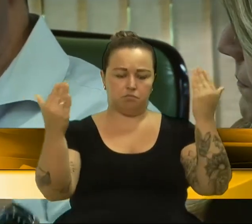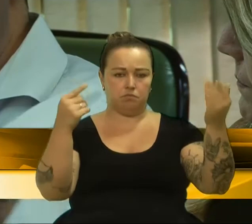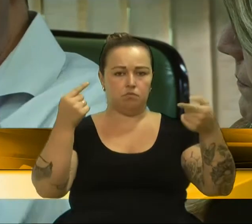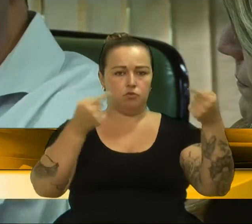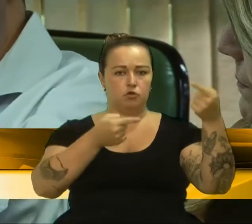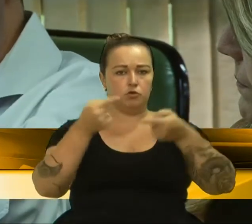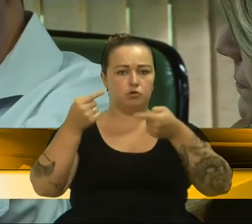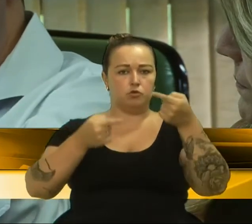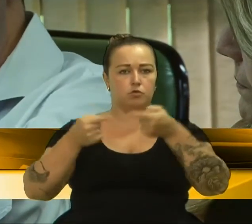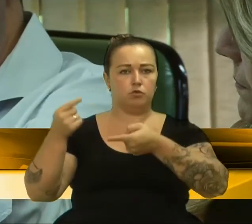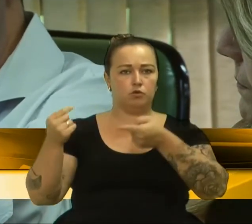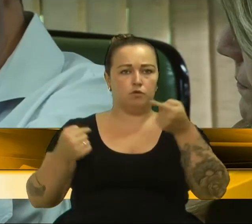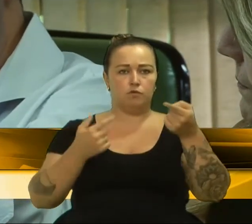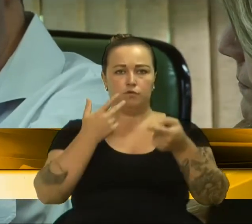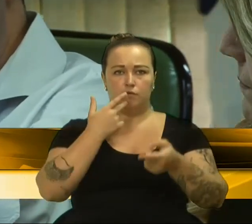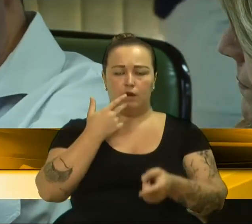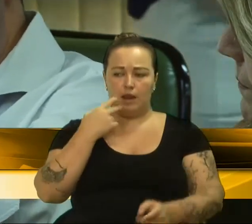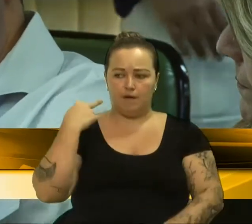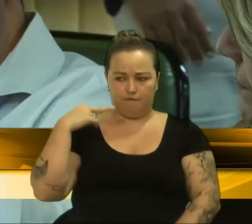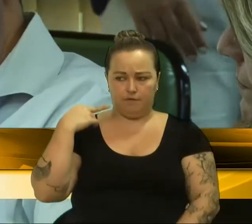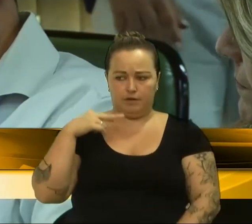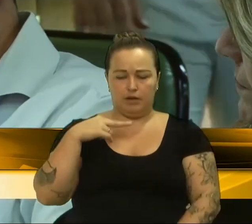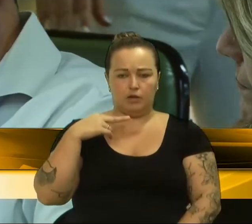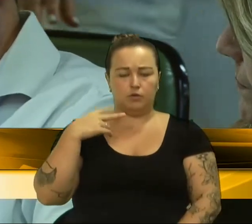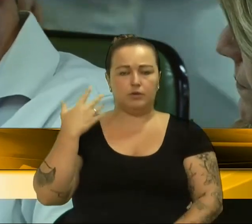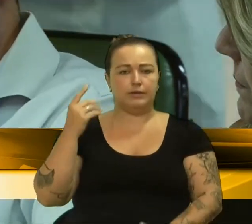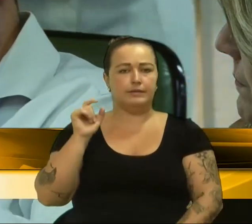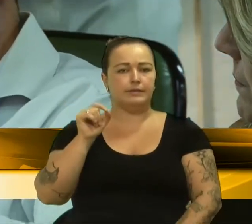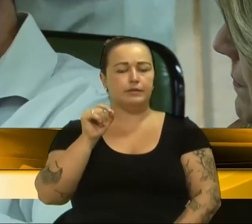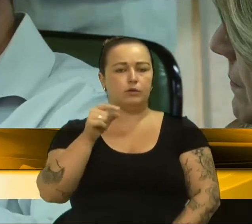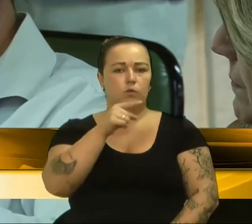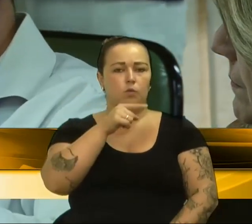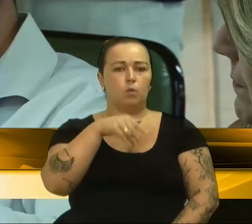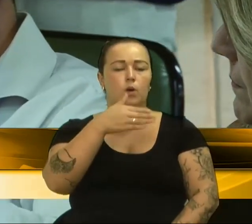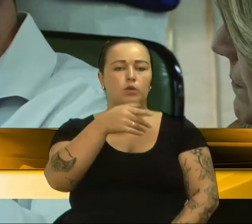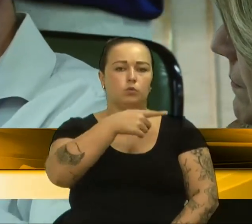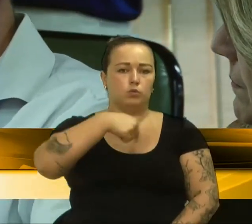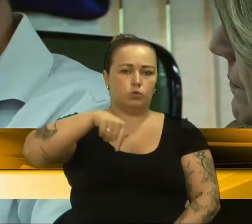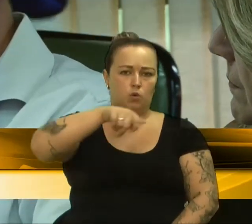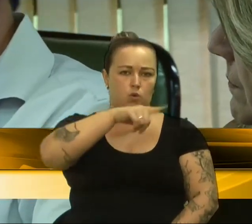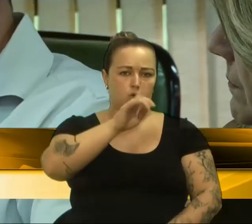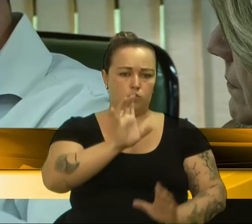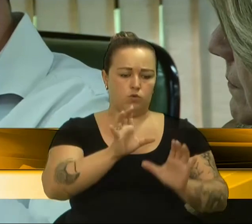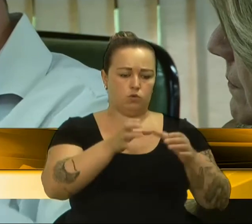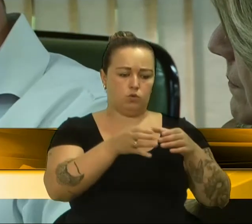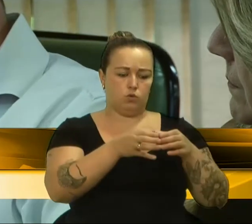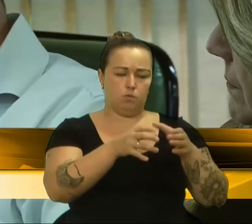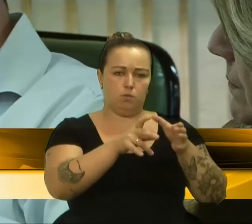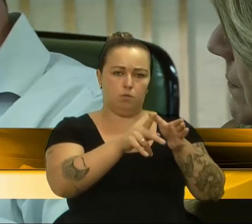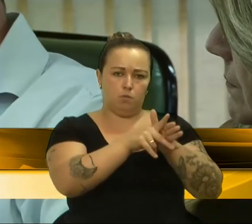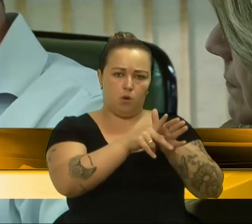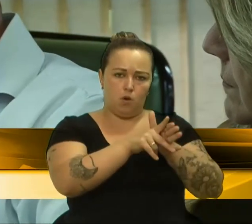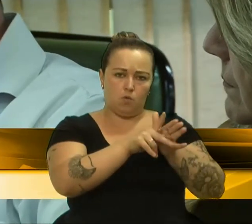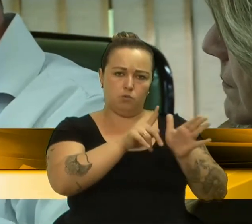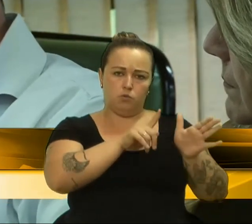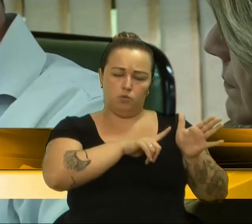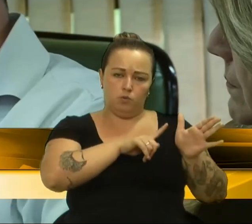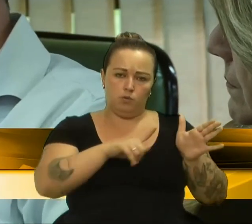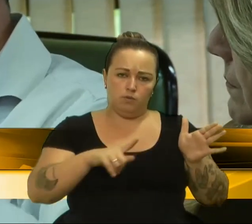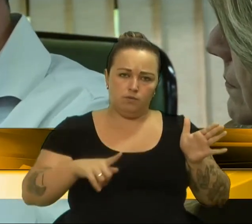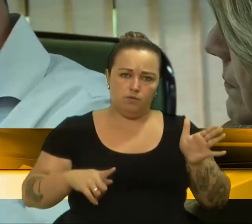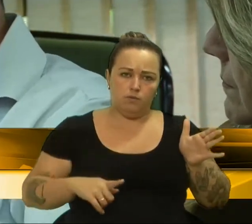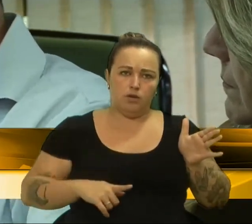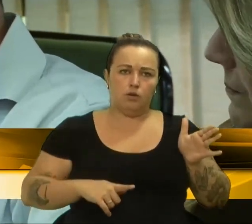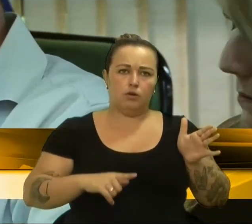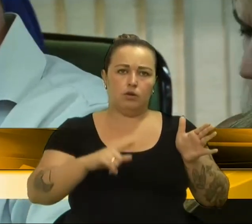fiz, e dizer a vossa excelência que quando nós, mesmo sendo do partido, mesmo sendo pessoas